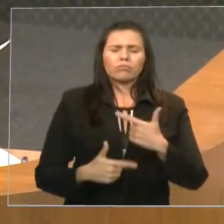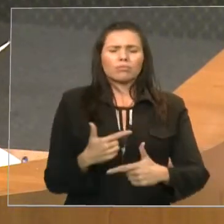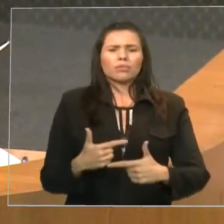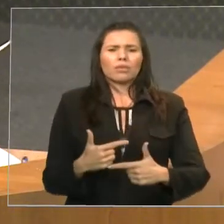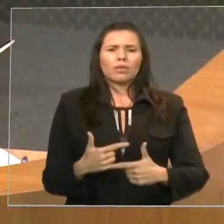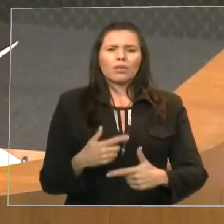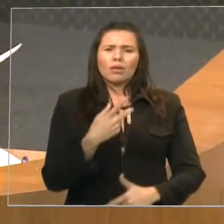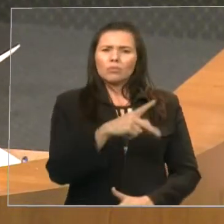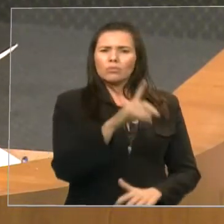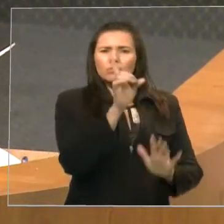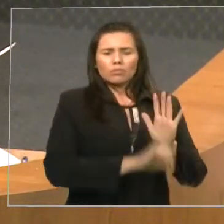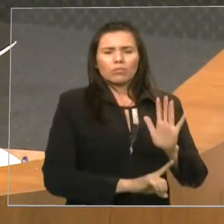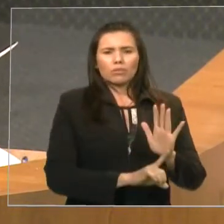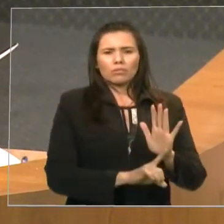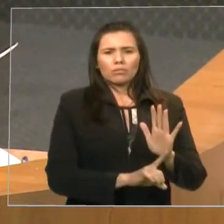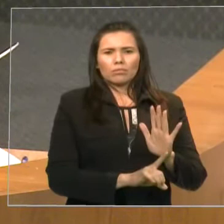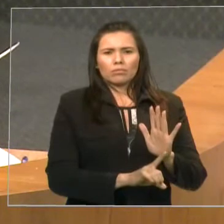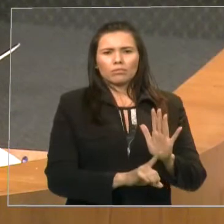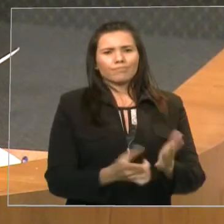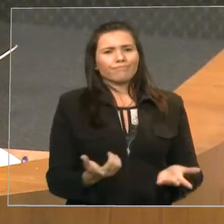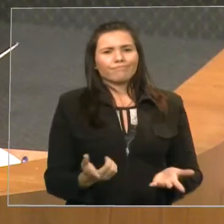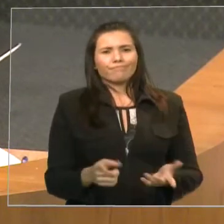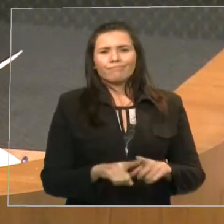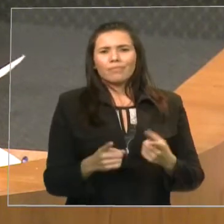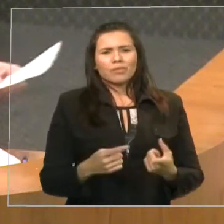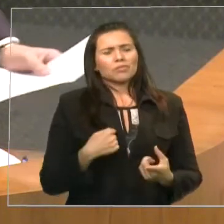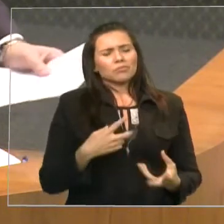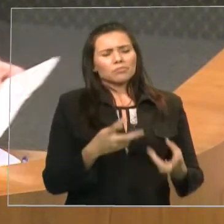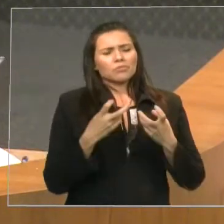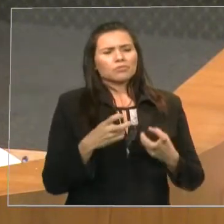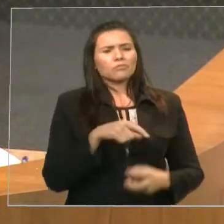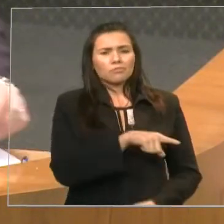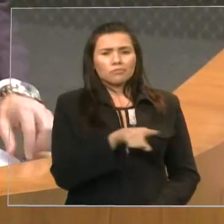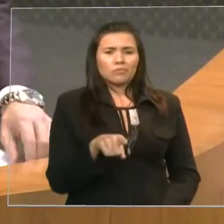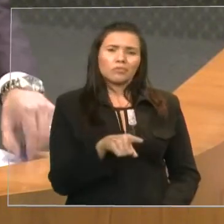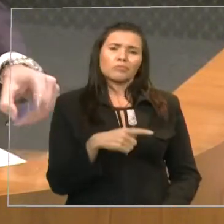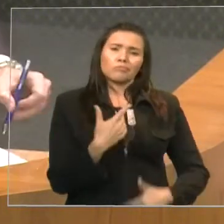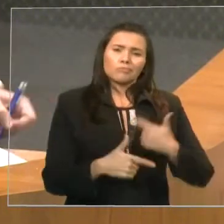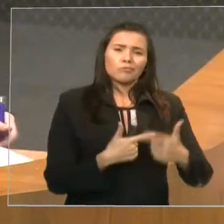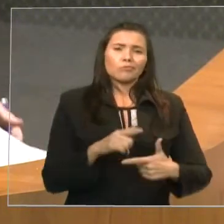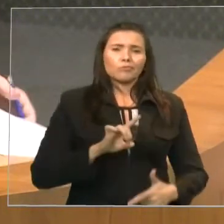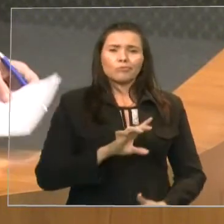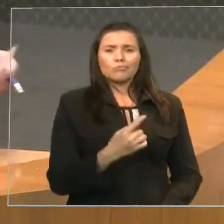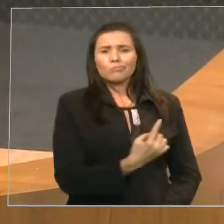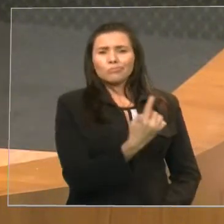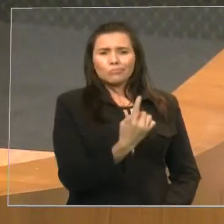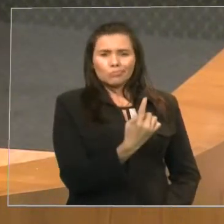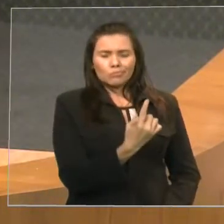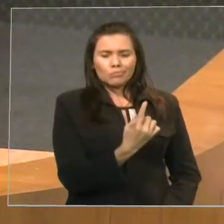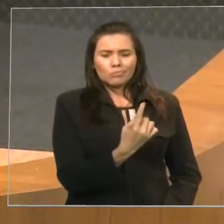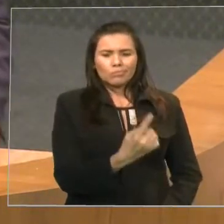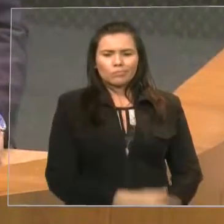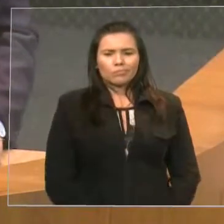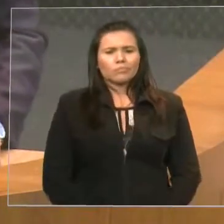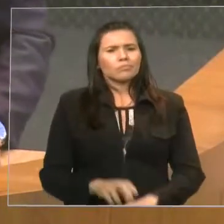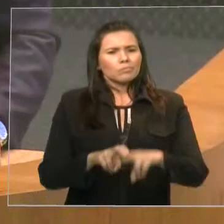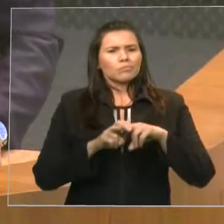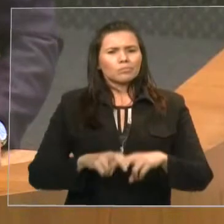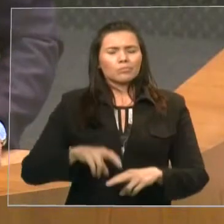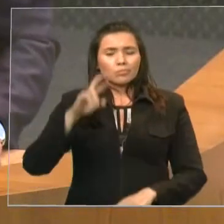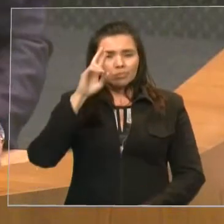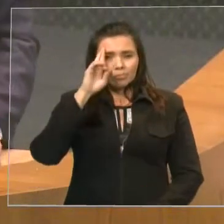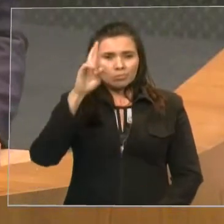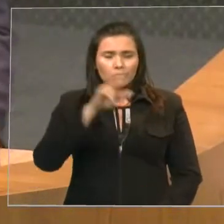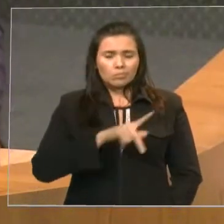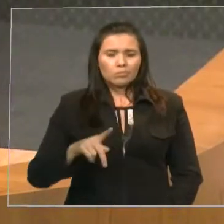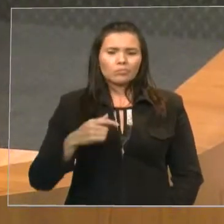acho correto. Então, senhor presidente, essas são as minhas palavras. O PV